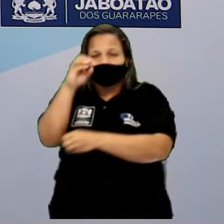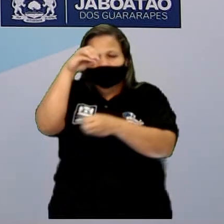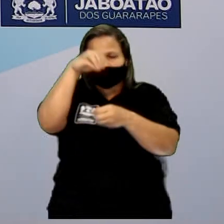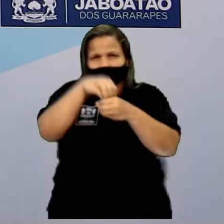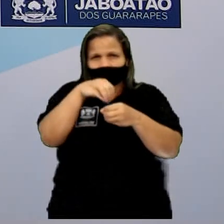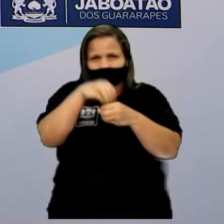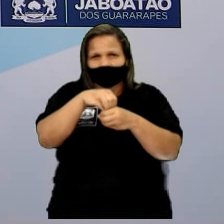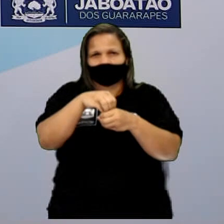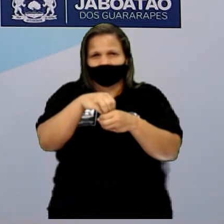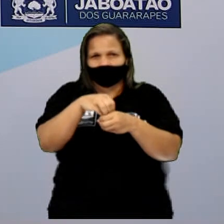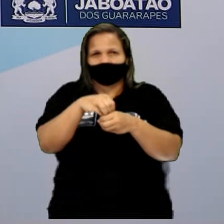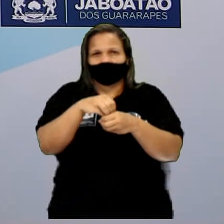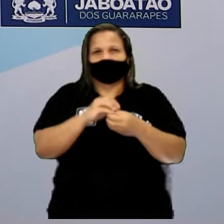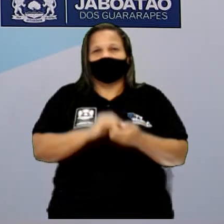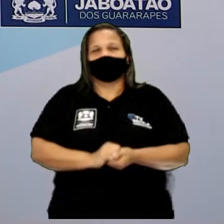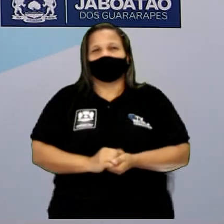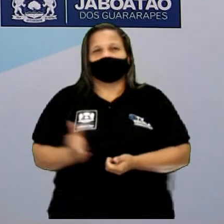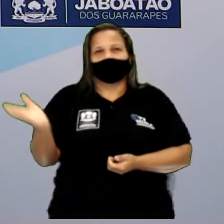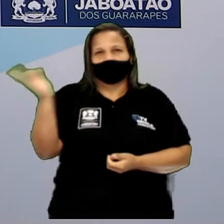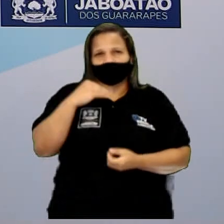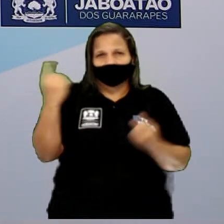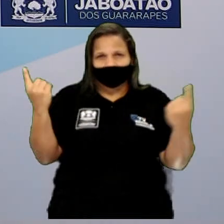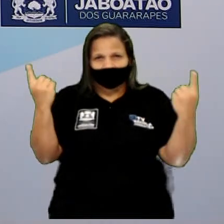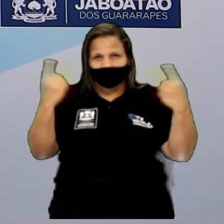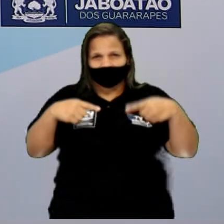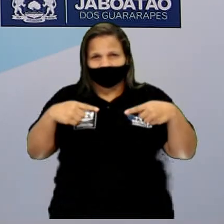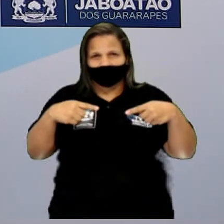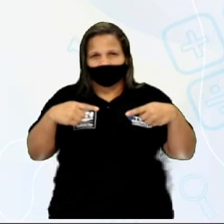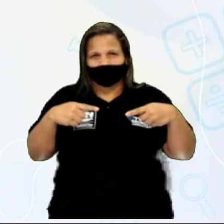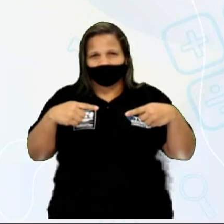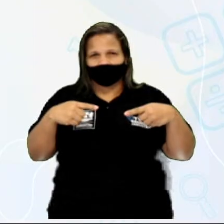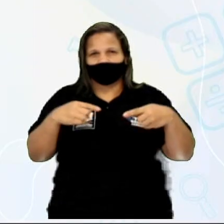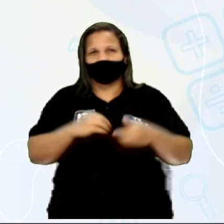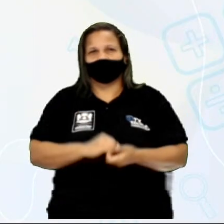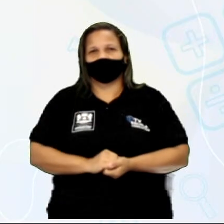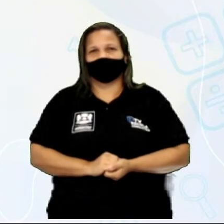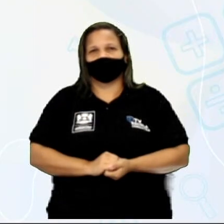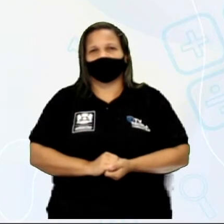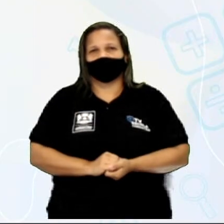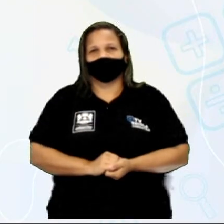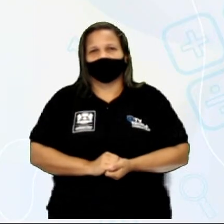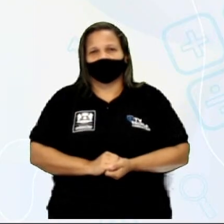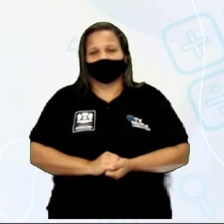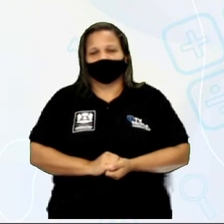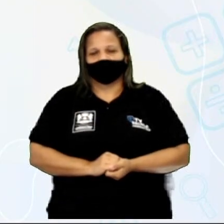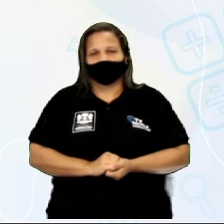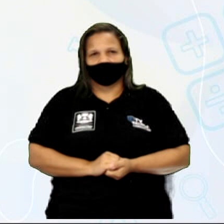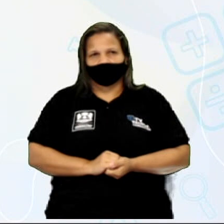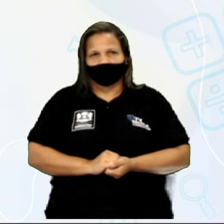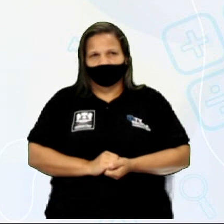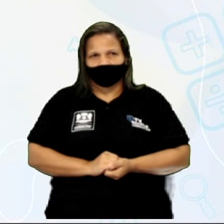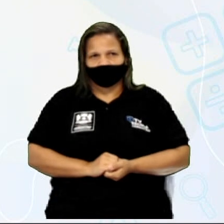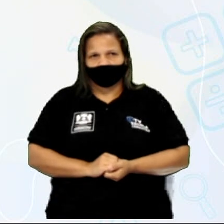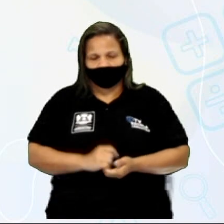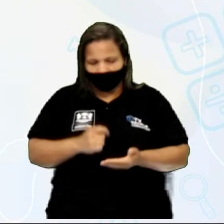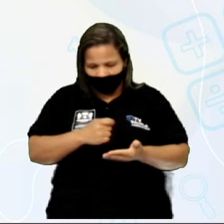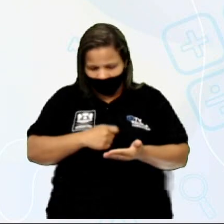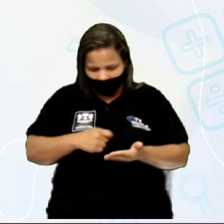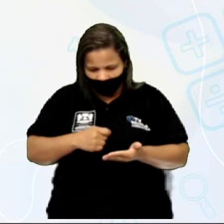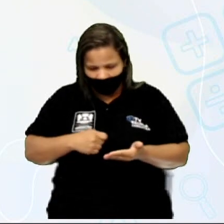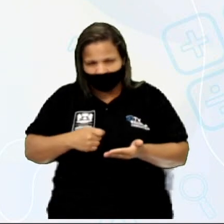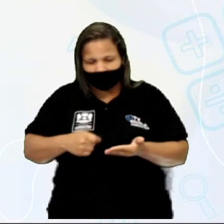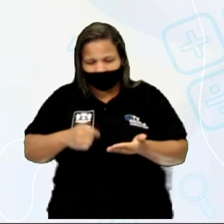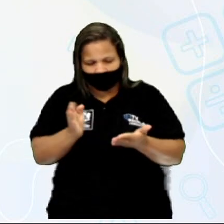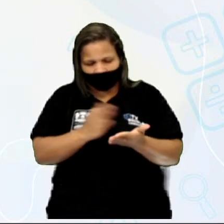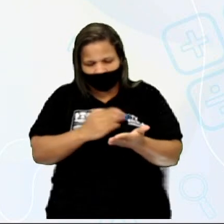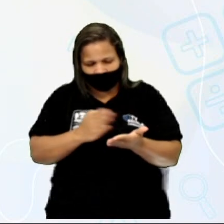Beleza? Vamos lá então para o nosso desafio. Vamos lá para a tela, dar uma olhada direitinho. Escreva em seu caderno qual